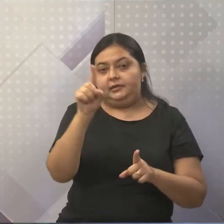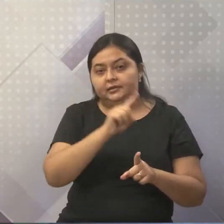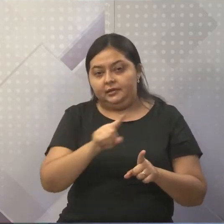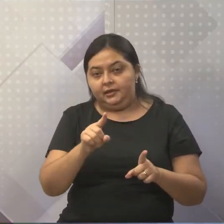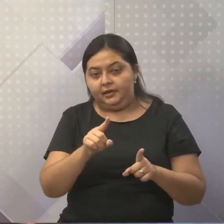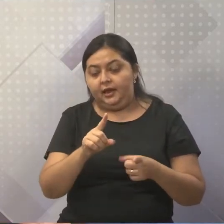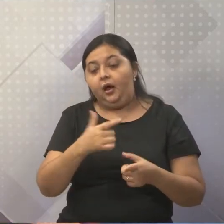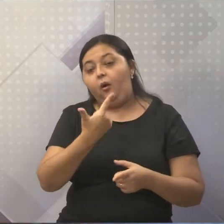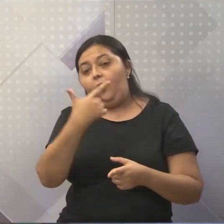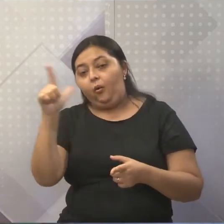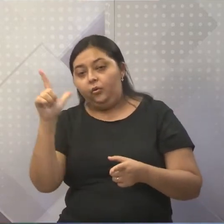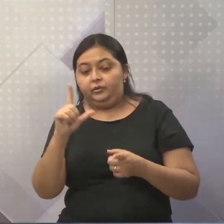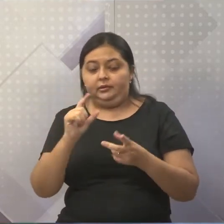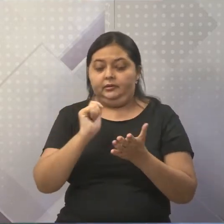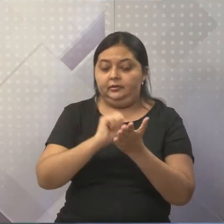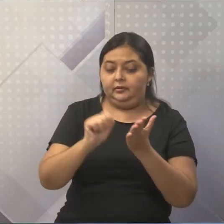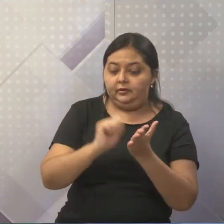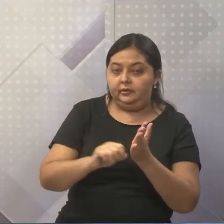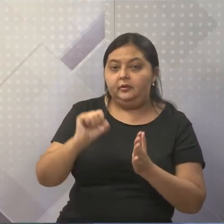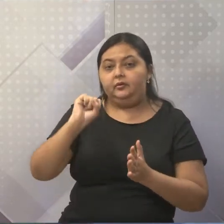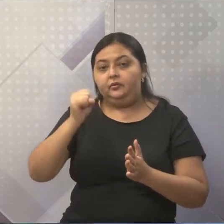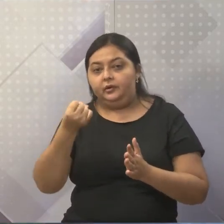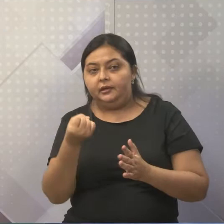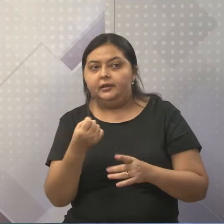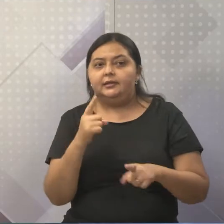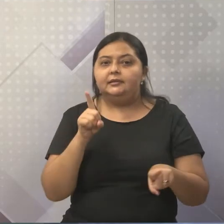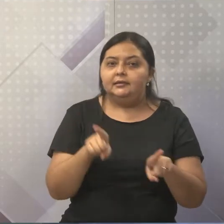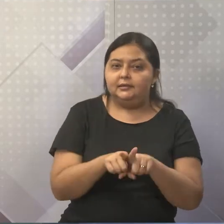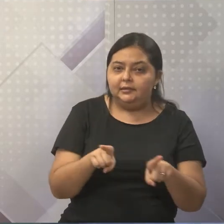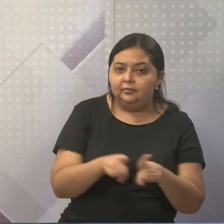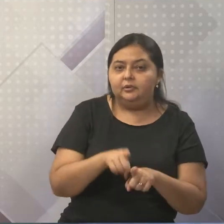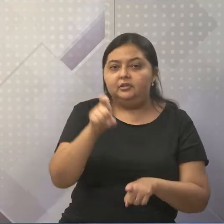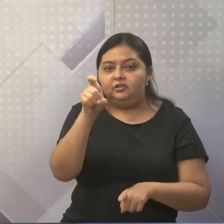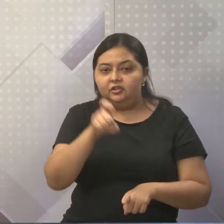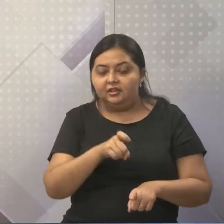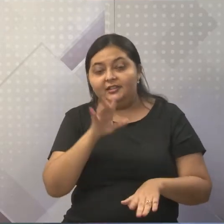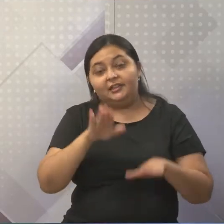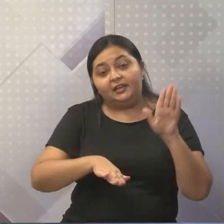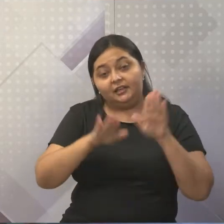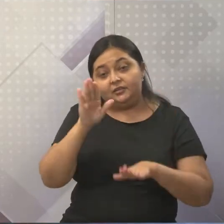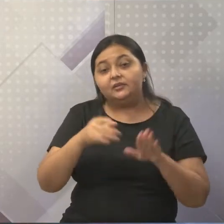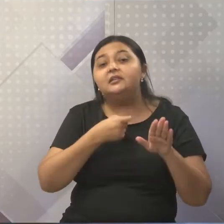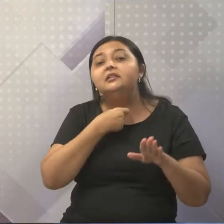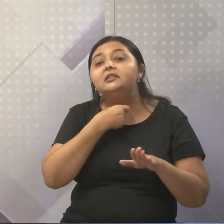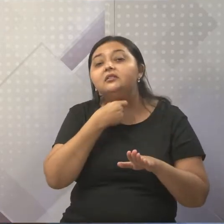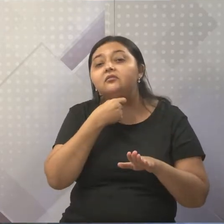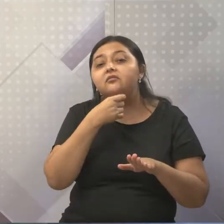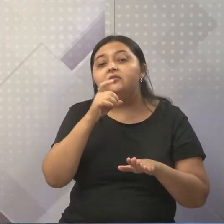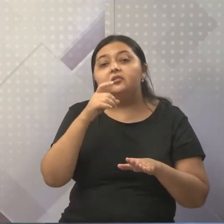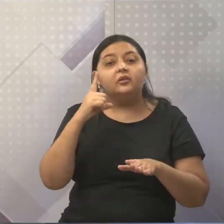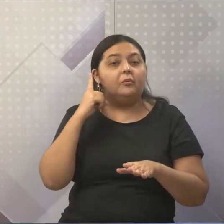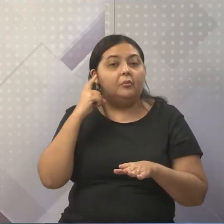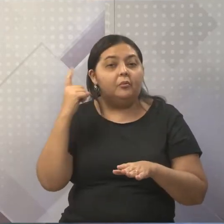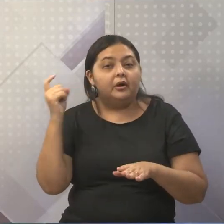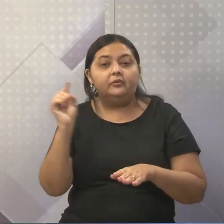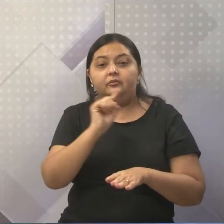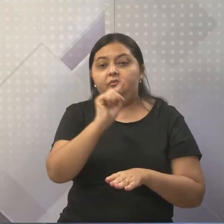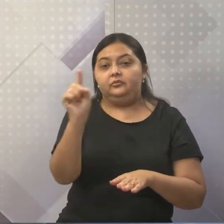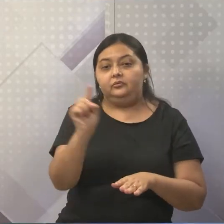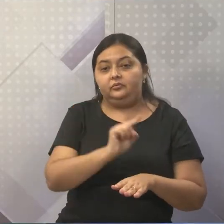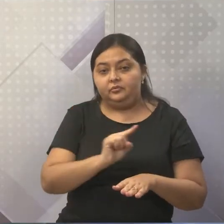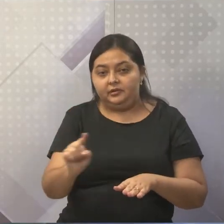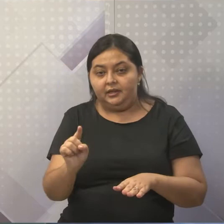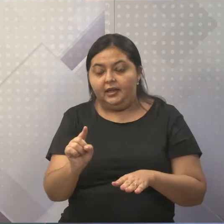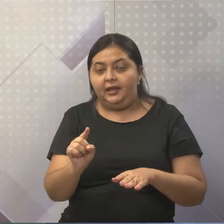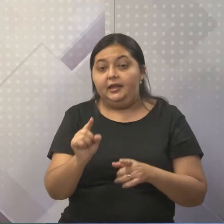são escritas com S. Isso valendo para o X, que às vezes tem som de Z, êxito. Então, essa